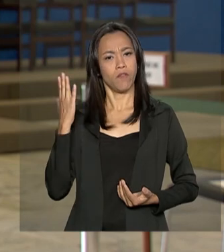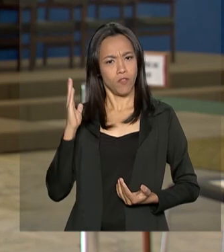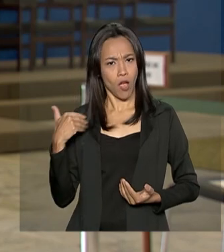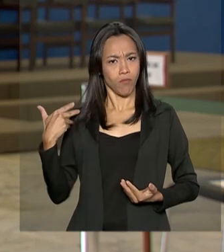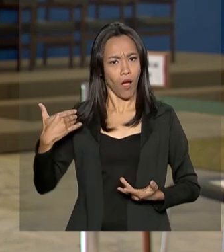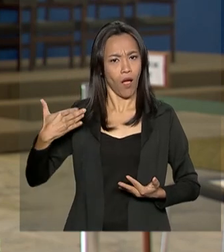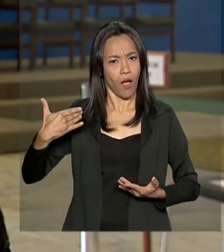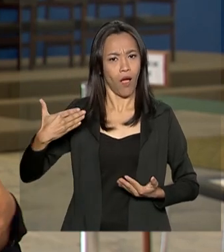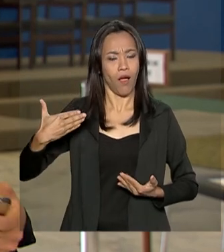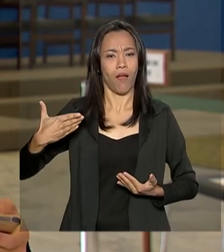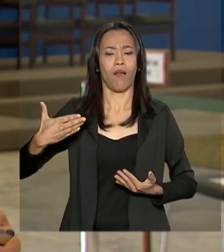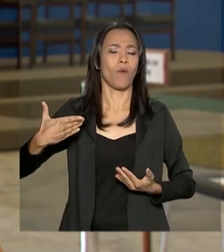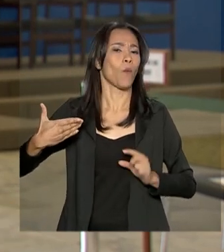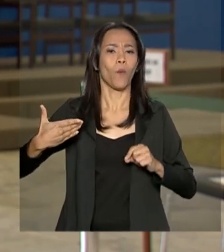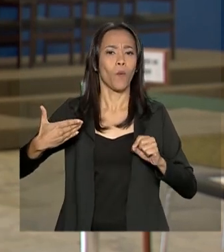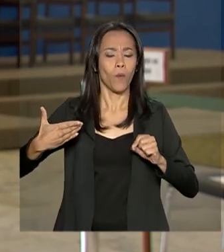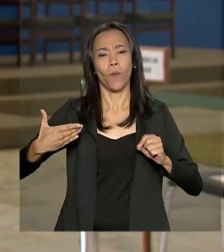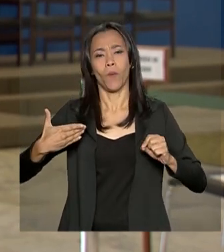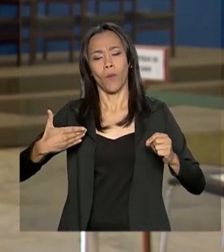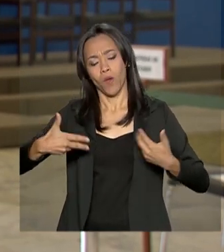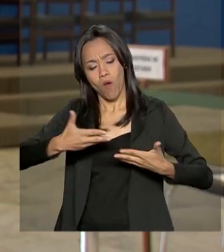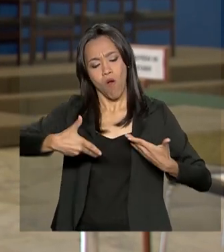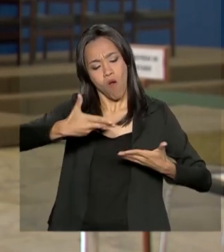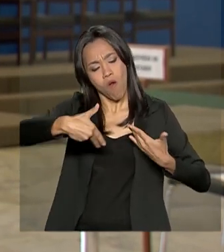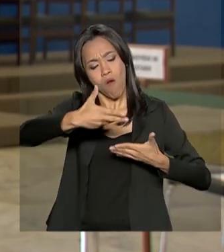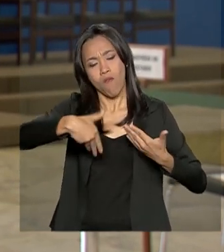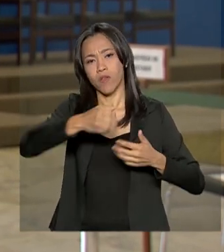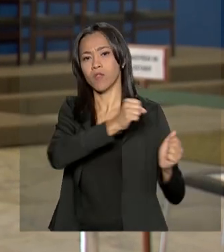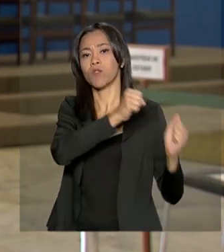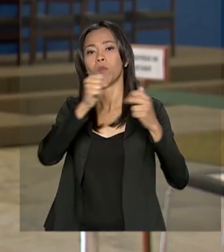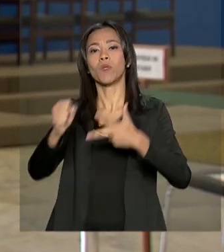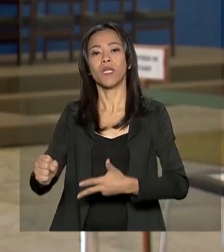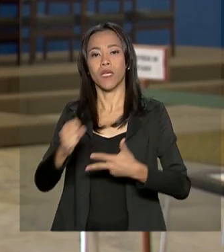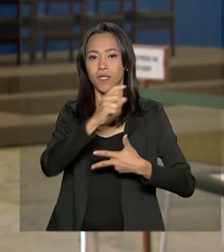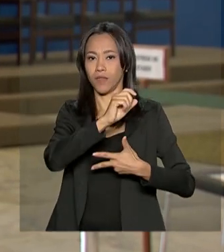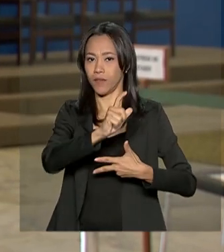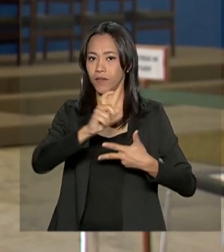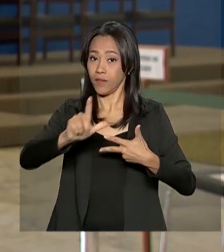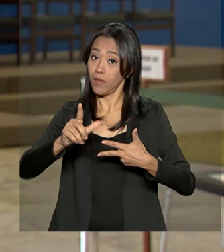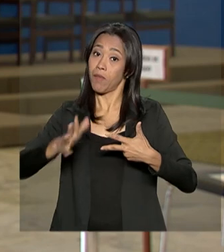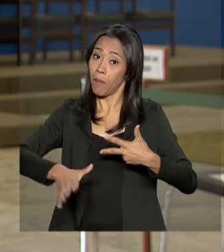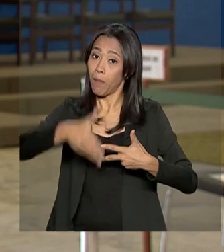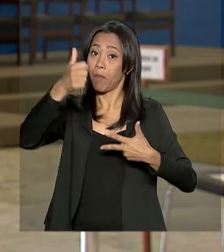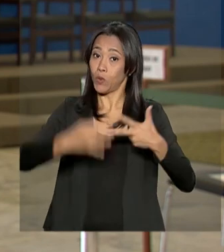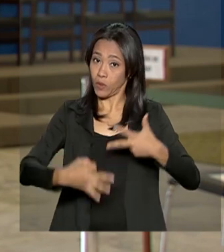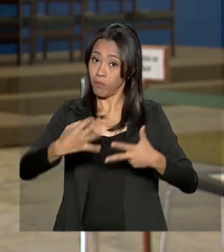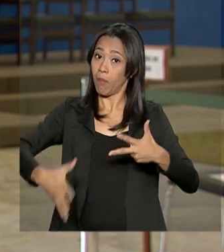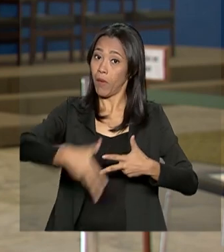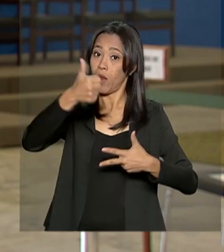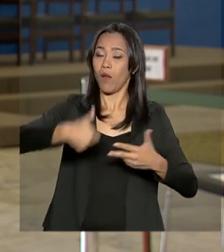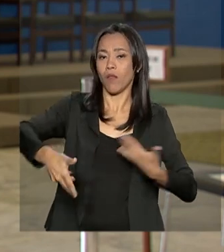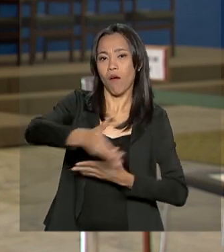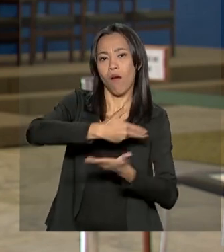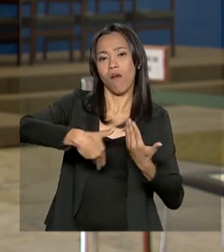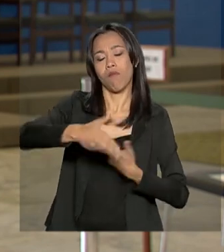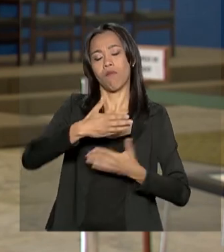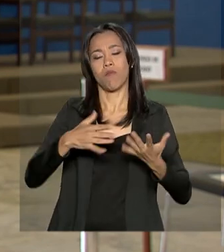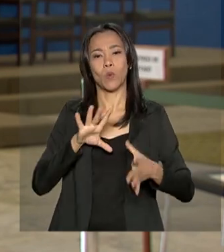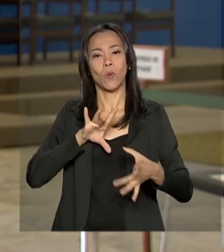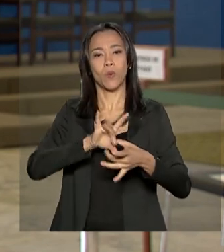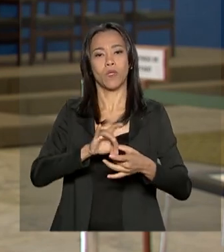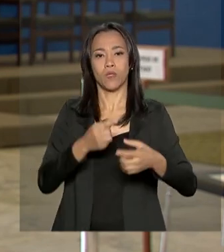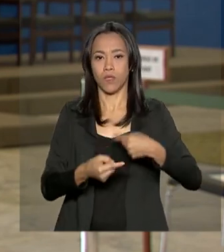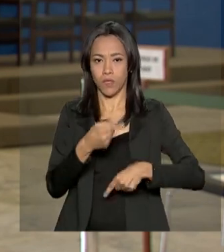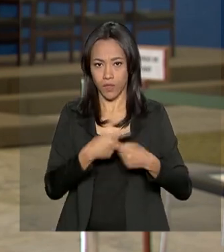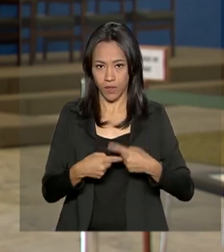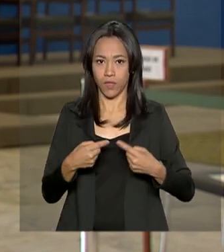entendimento entre os três poderes em defesa de uma melhora do quadro político e econômico do país. Ao final do